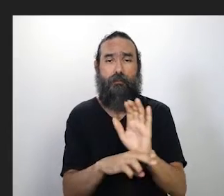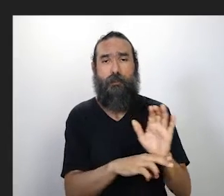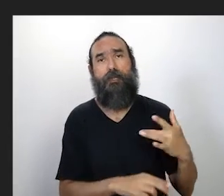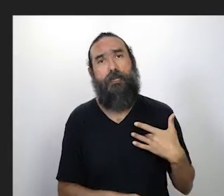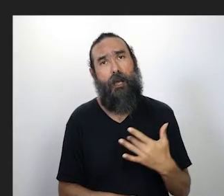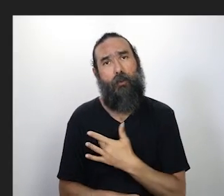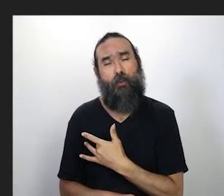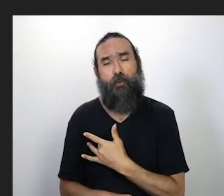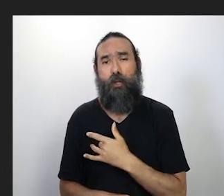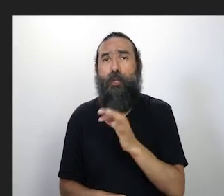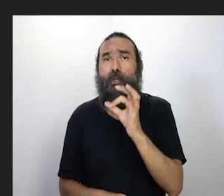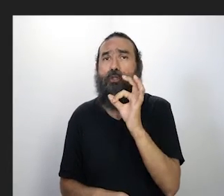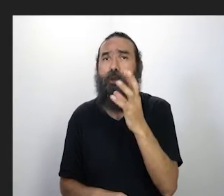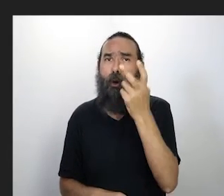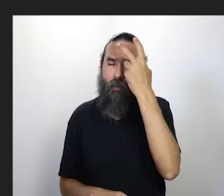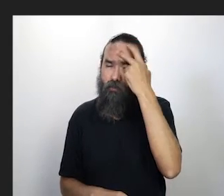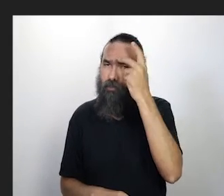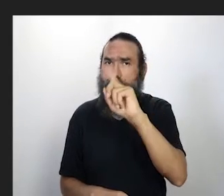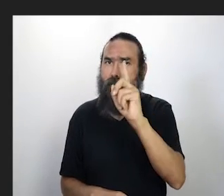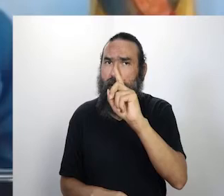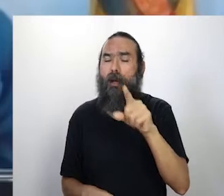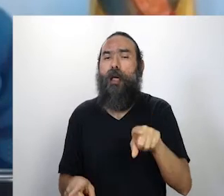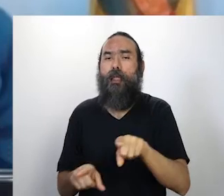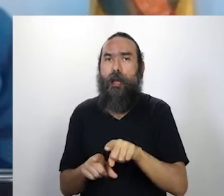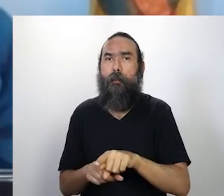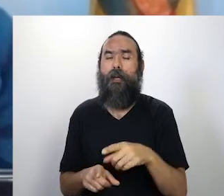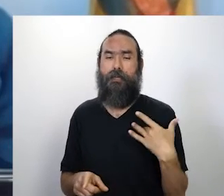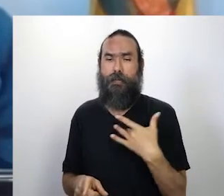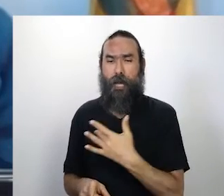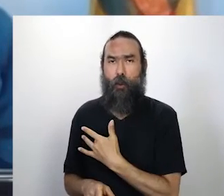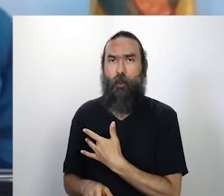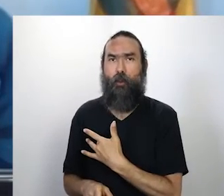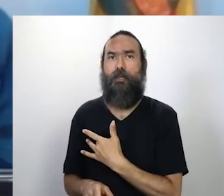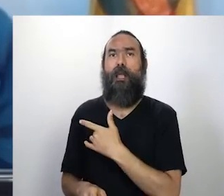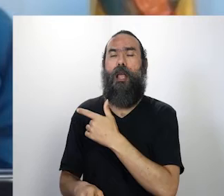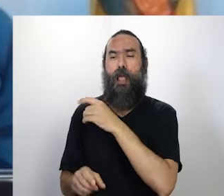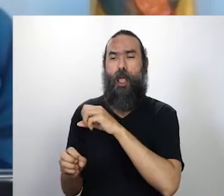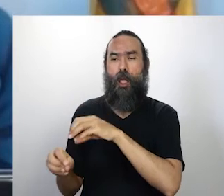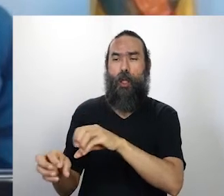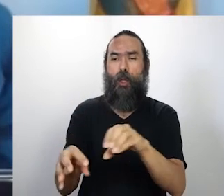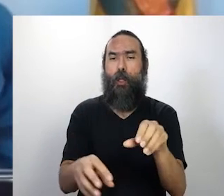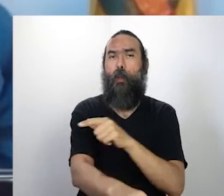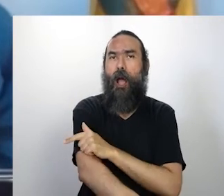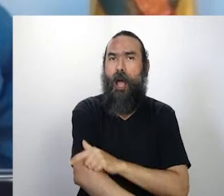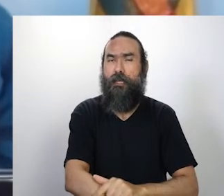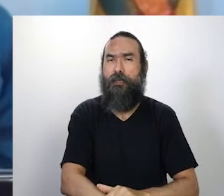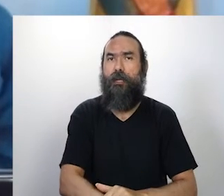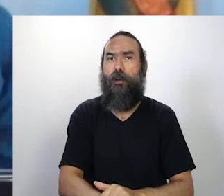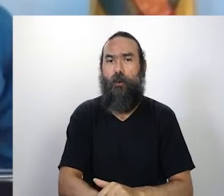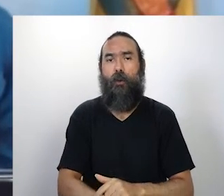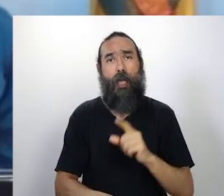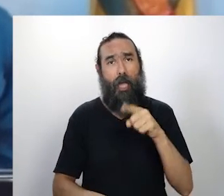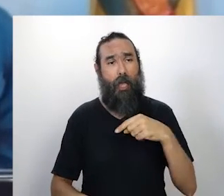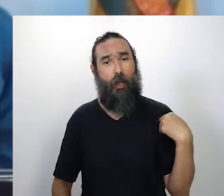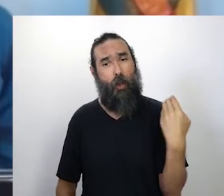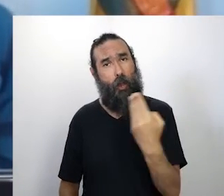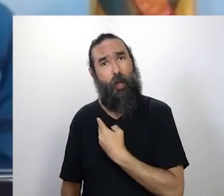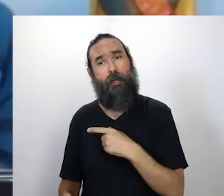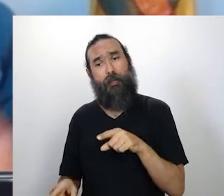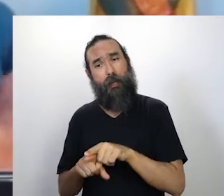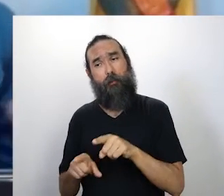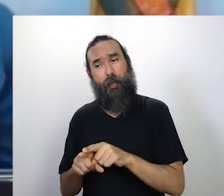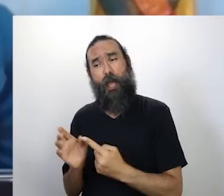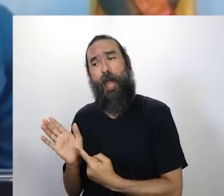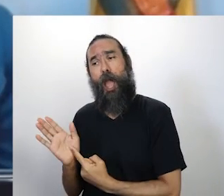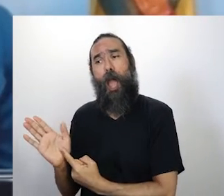de cultura, é um trabalho de saúde, é um trabalho de educação, e a gente leva alegria para muitas pessoas, tem pessoas que às vezes, a gente não sabe mais, estar na plateia ali com uma